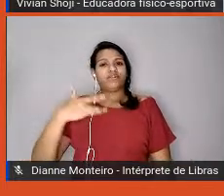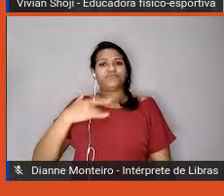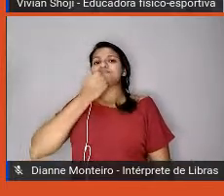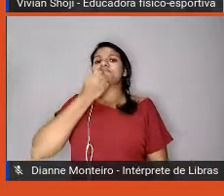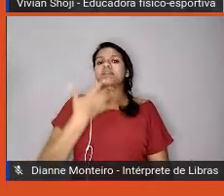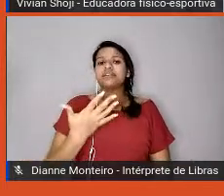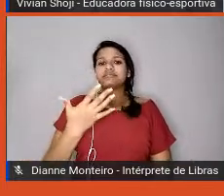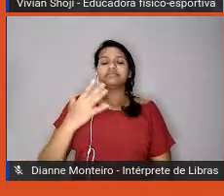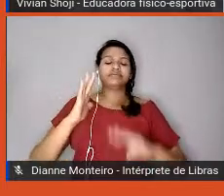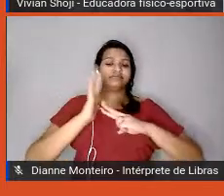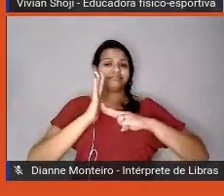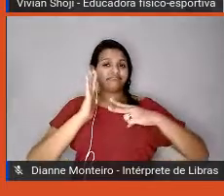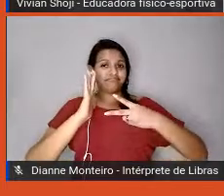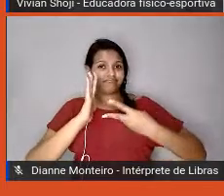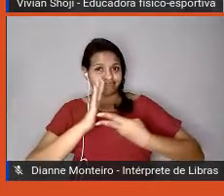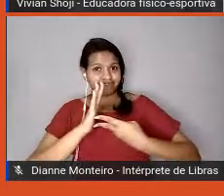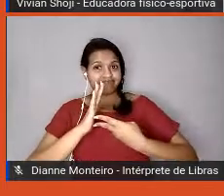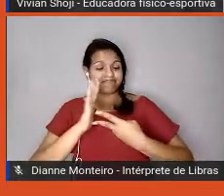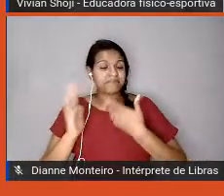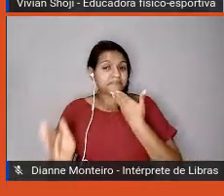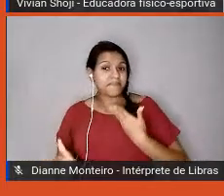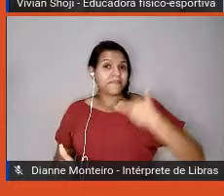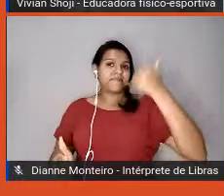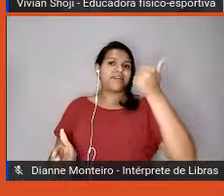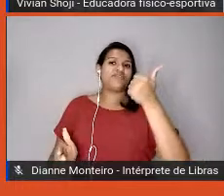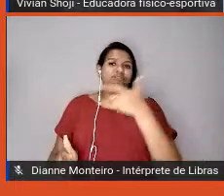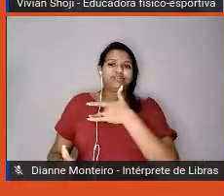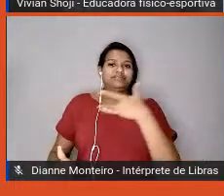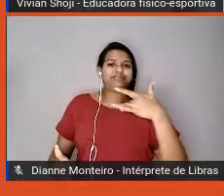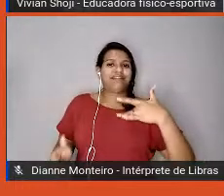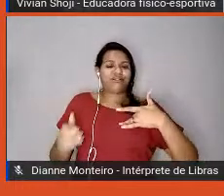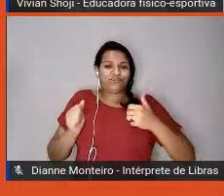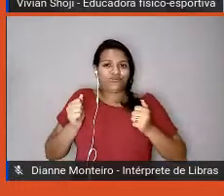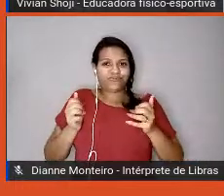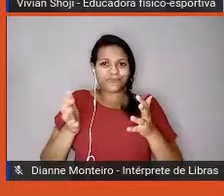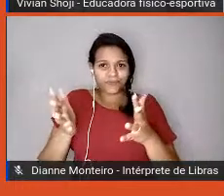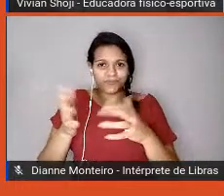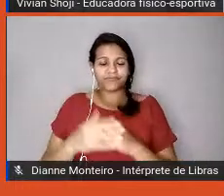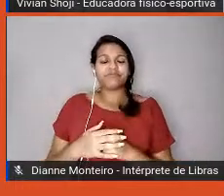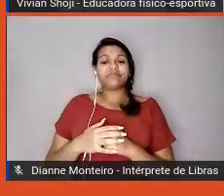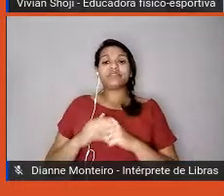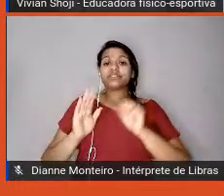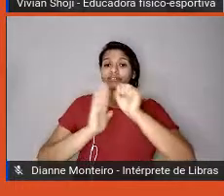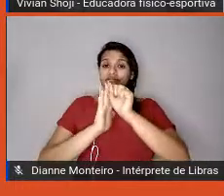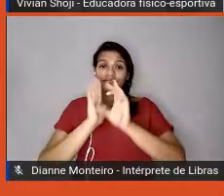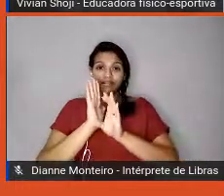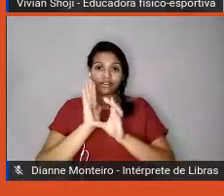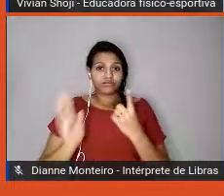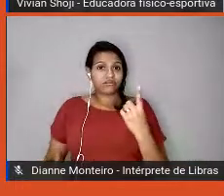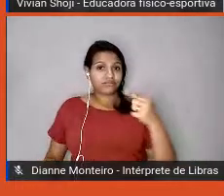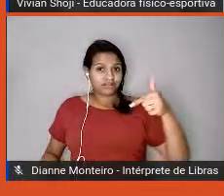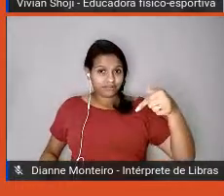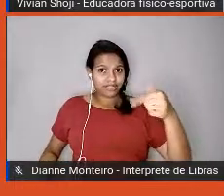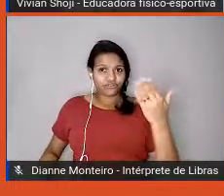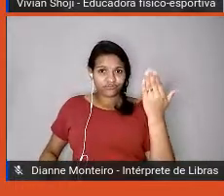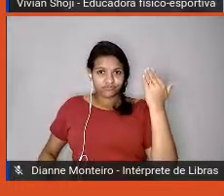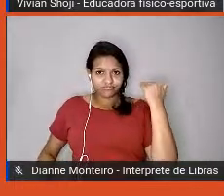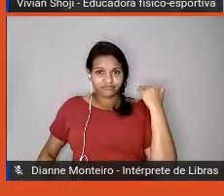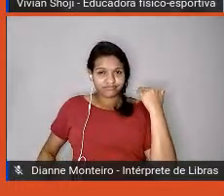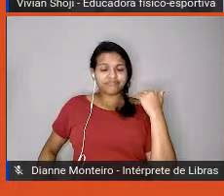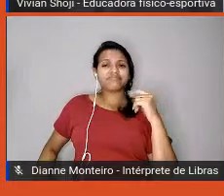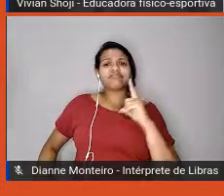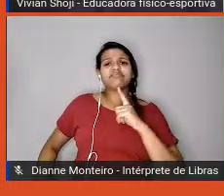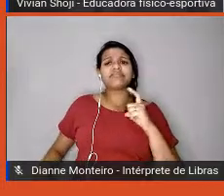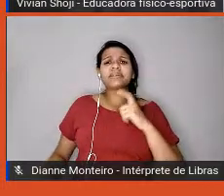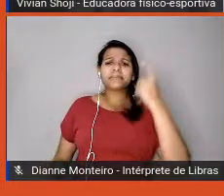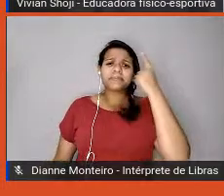ampla, de uma maneira mais ativa. No século XVII, ela estava ligada mais para uma saúde física,